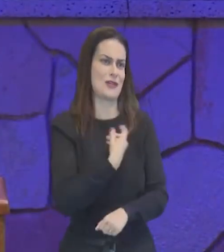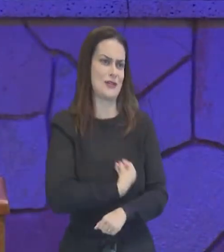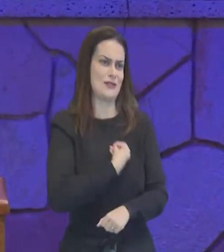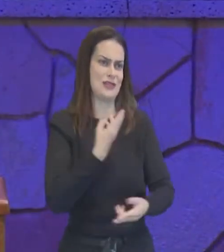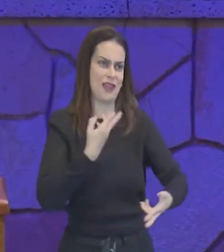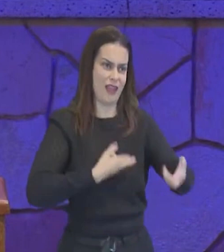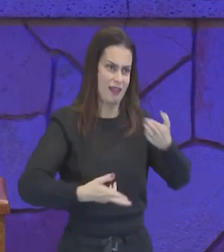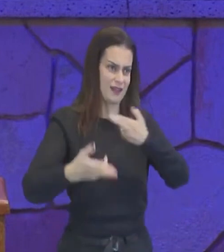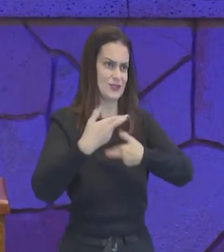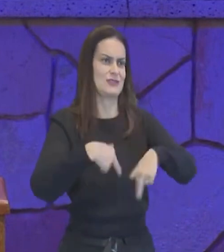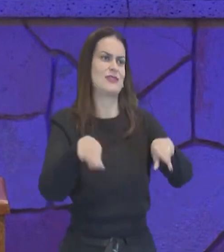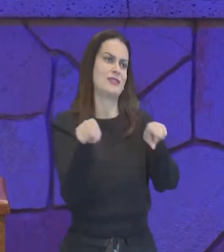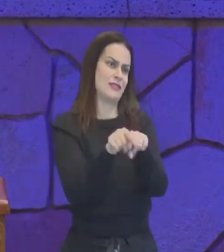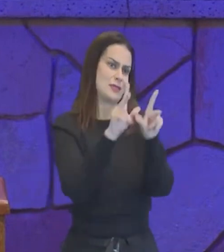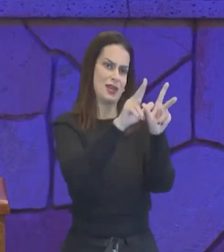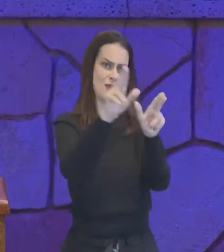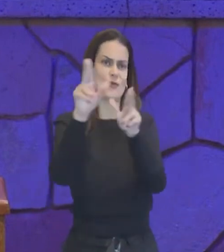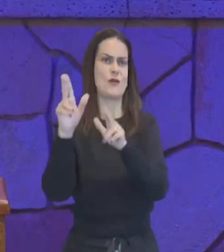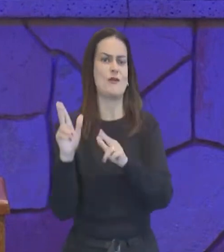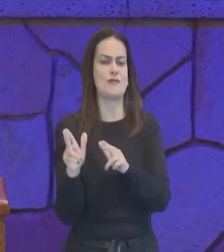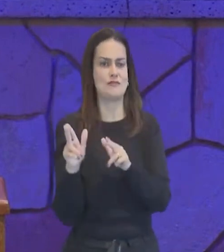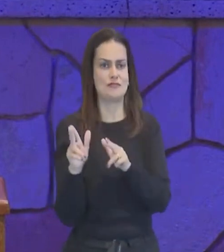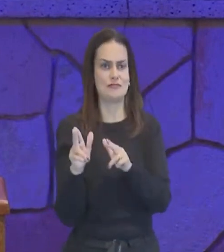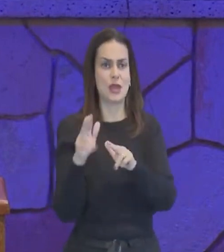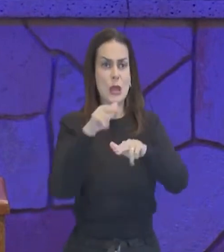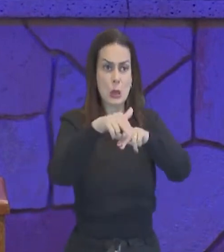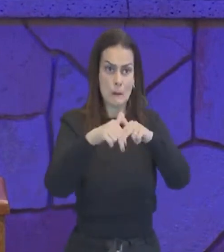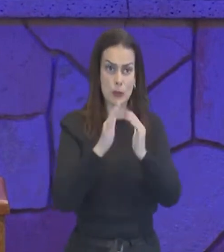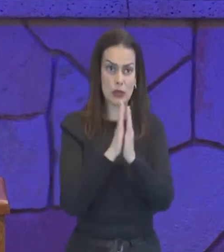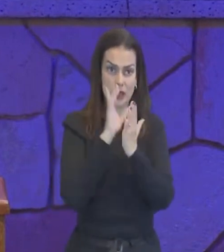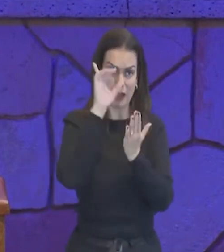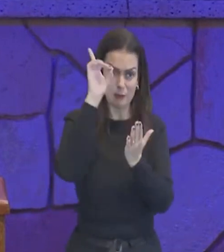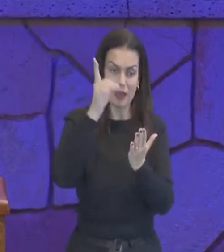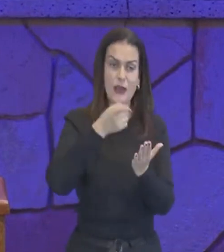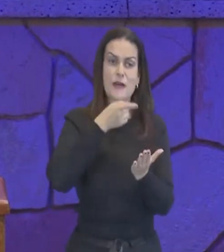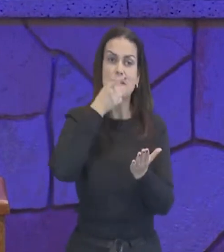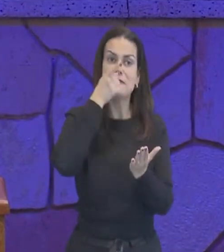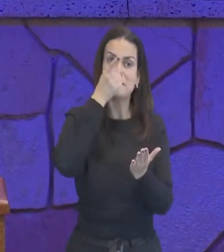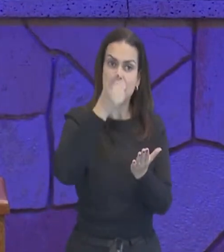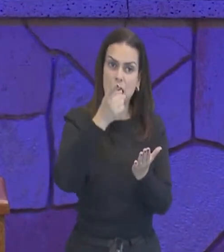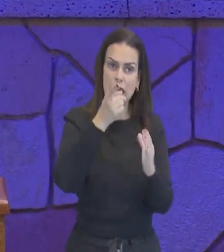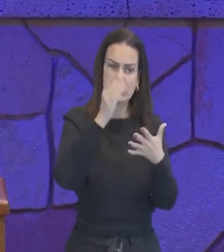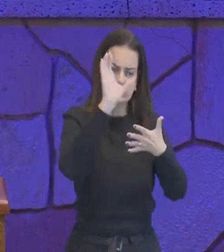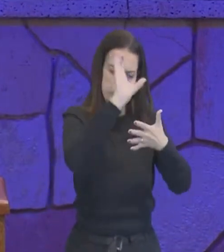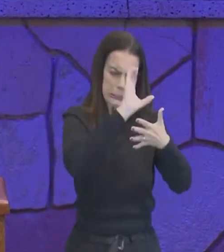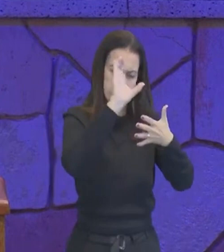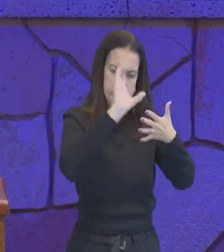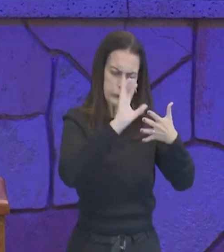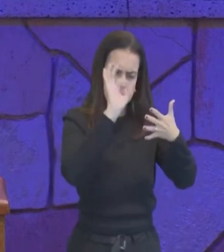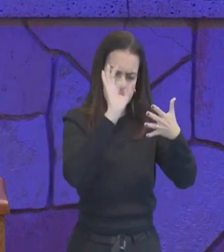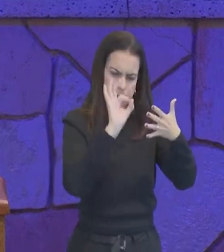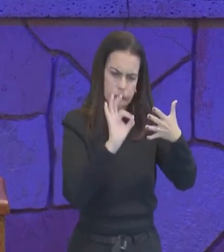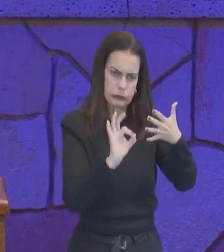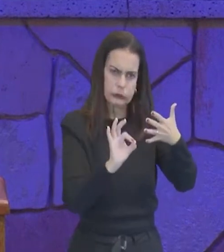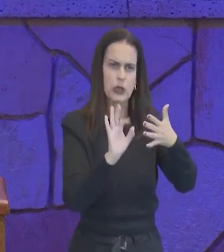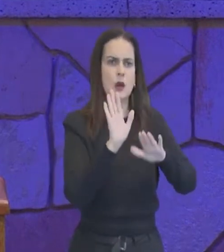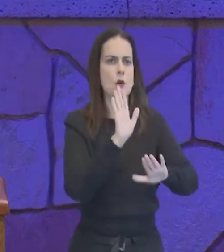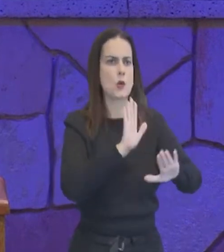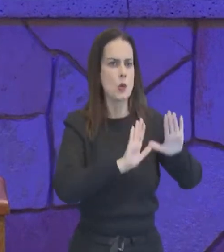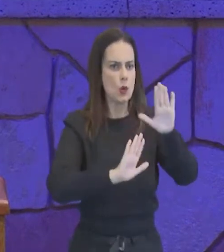relacionamentos, por isso que a palavra, ela é muito criteriosa, ela é muito cuidadosa,